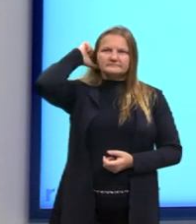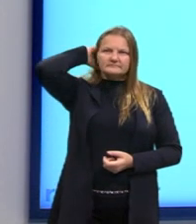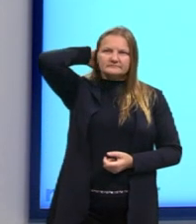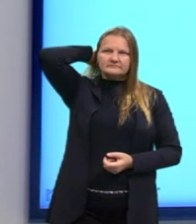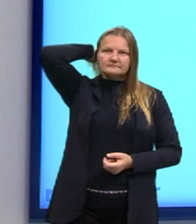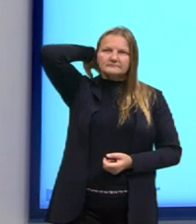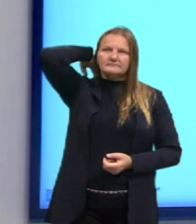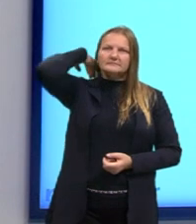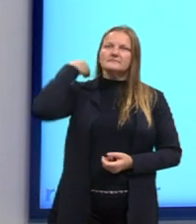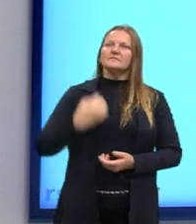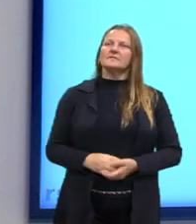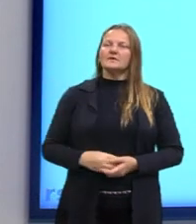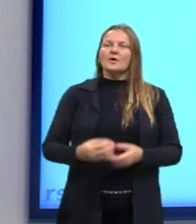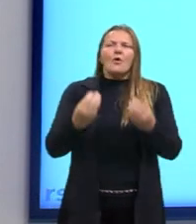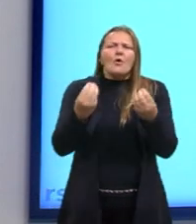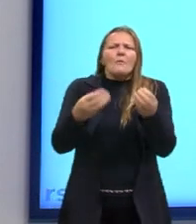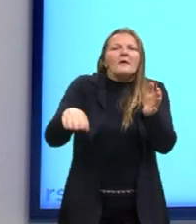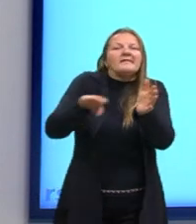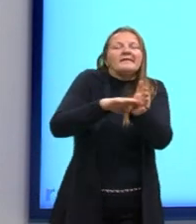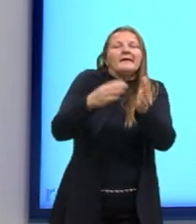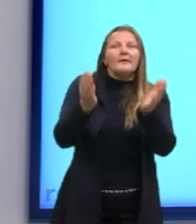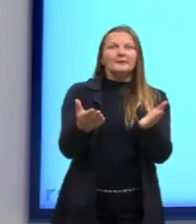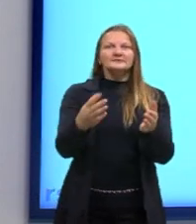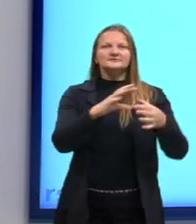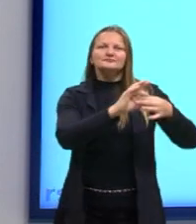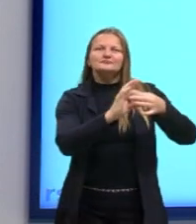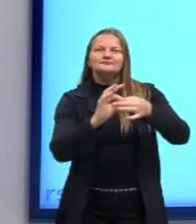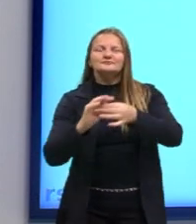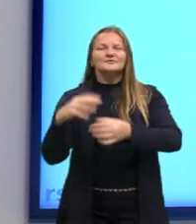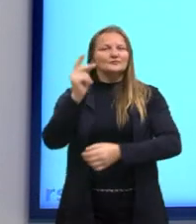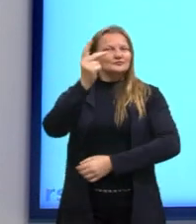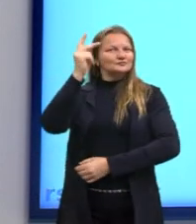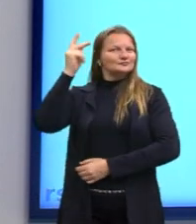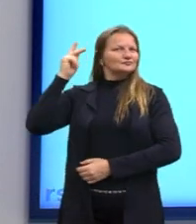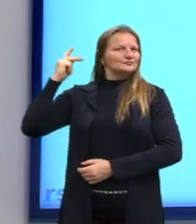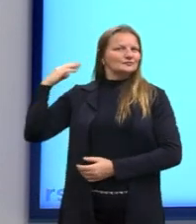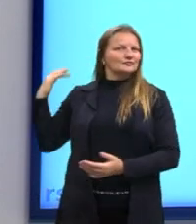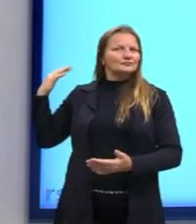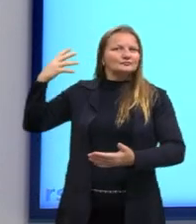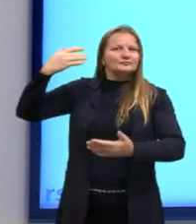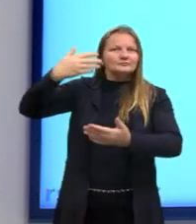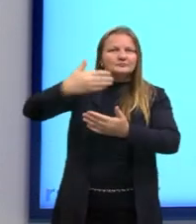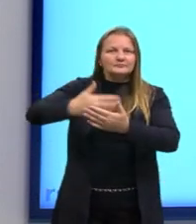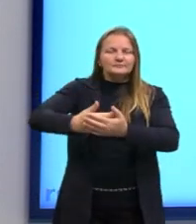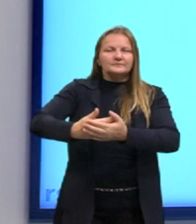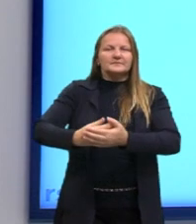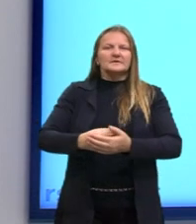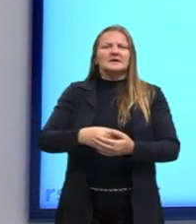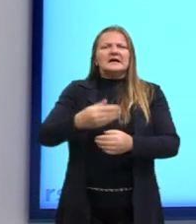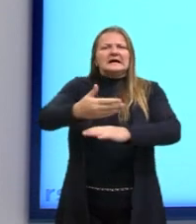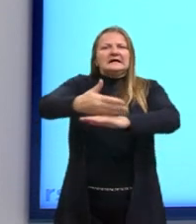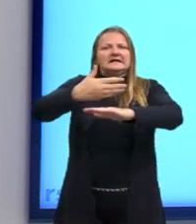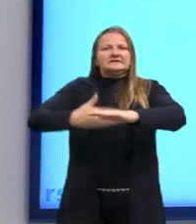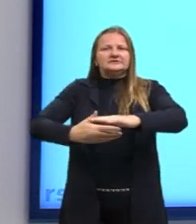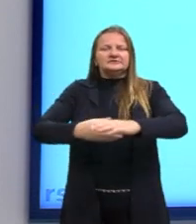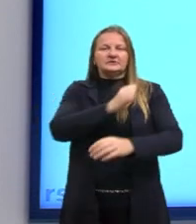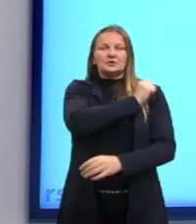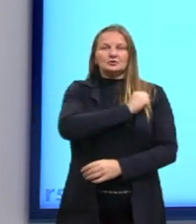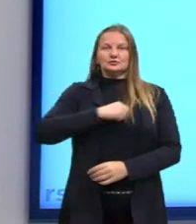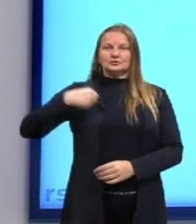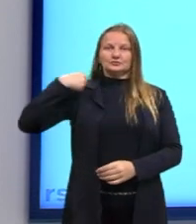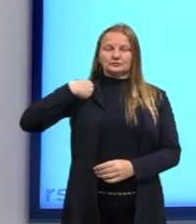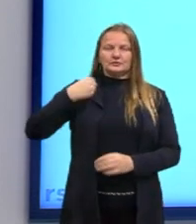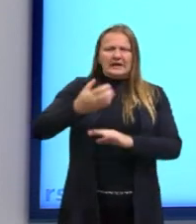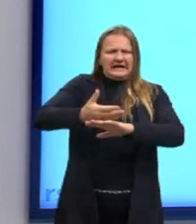que forma nós chegamos até hoje, o avanço da ciência, ela tem uma história, né? Então, ela começa lá com os pré-socráticos, eles já começam na